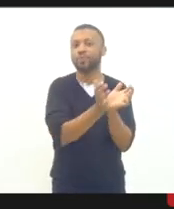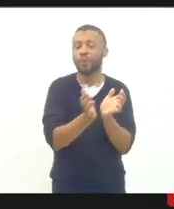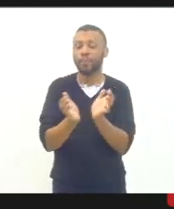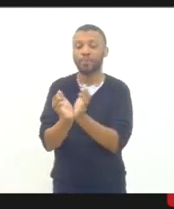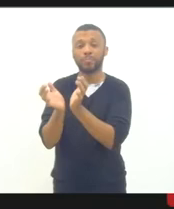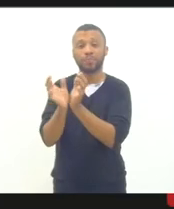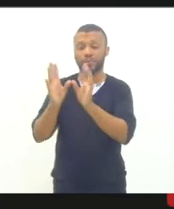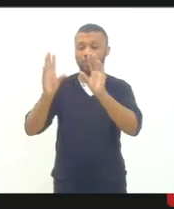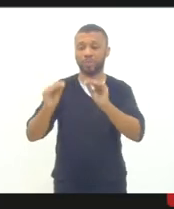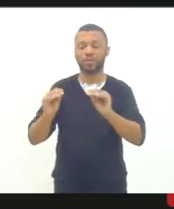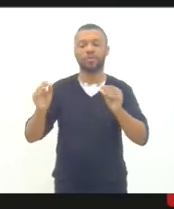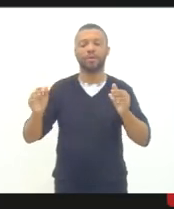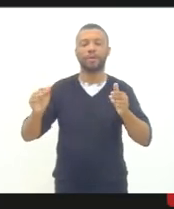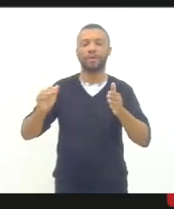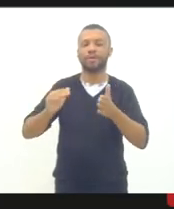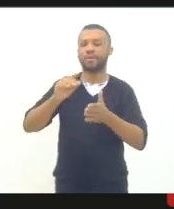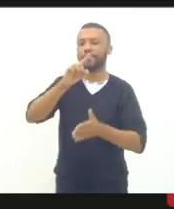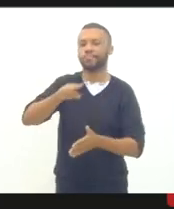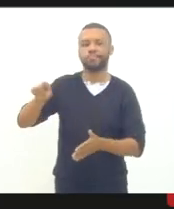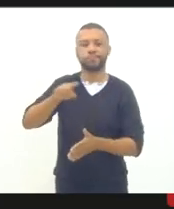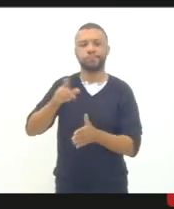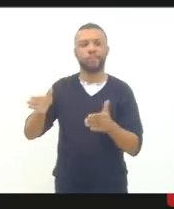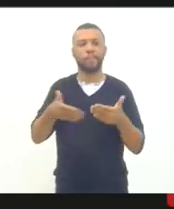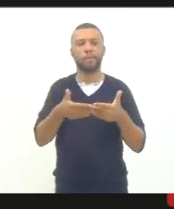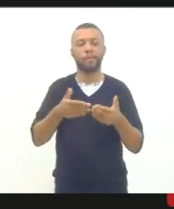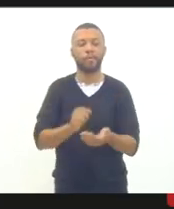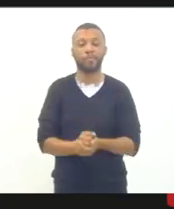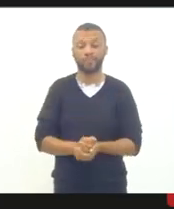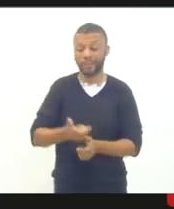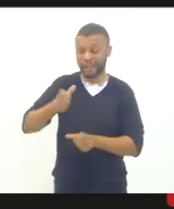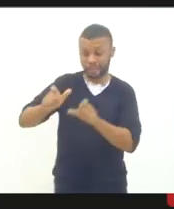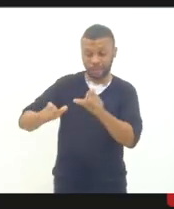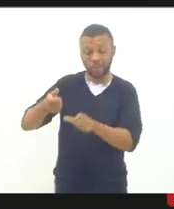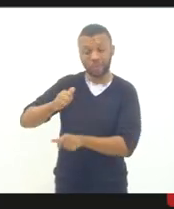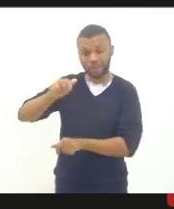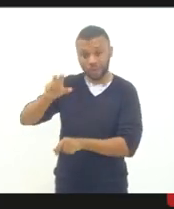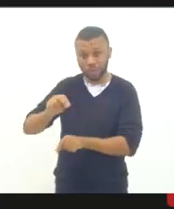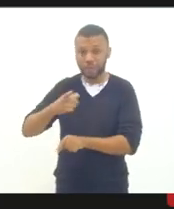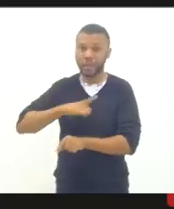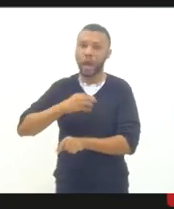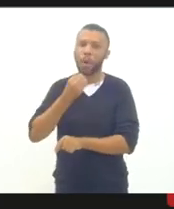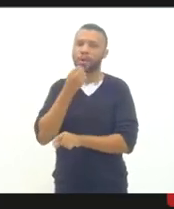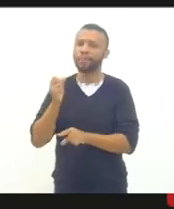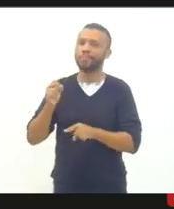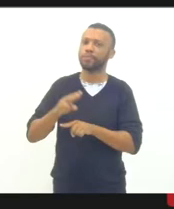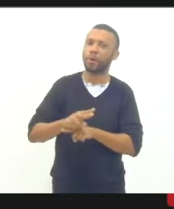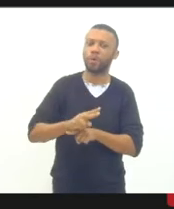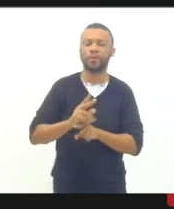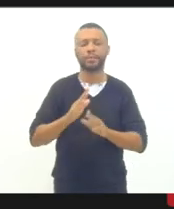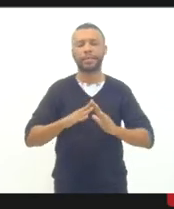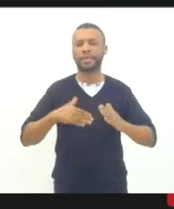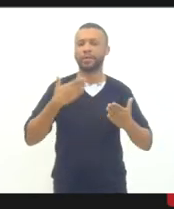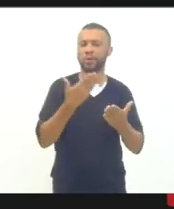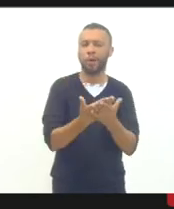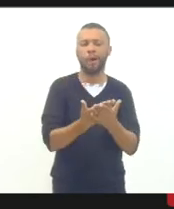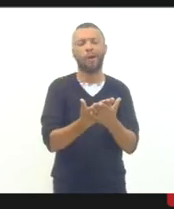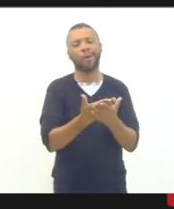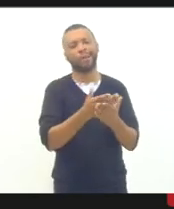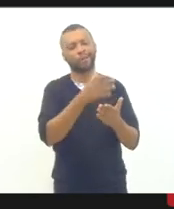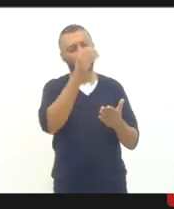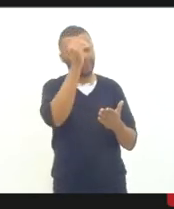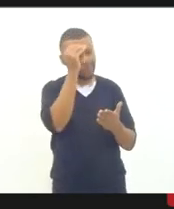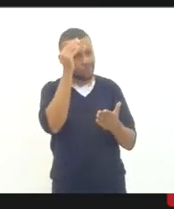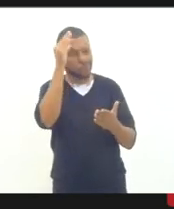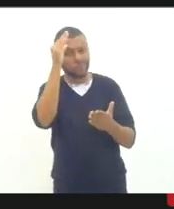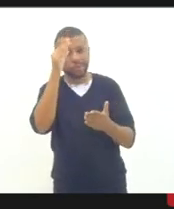tirando dessas pessoas a possibilidade de estar na escola adquirindo conhecimento e se